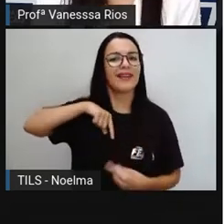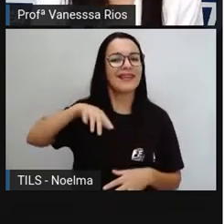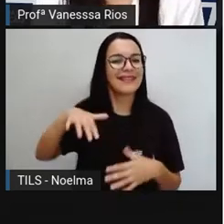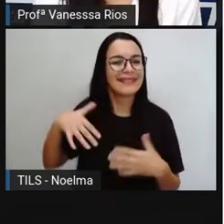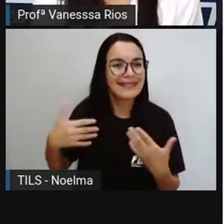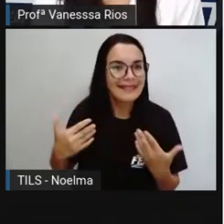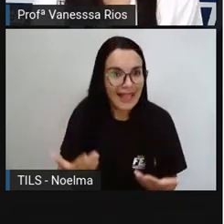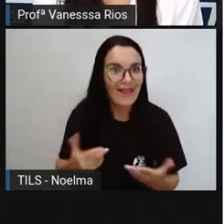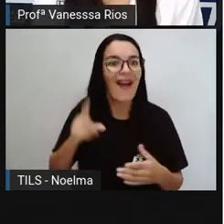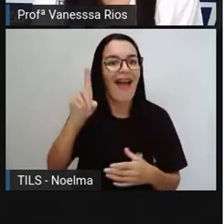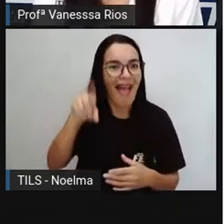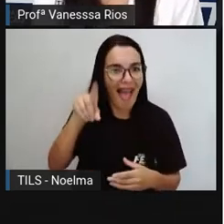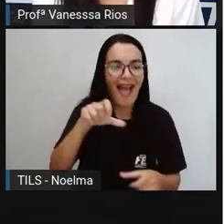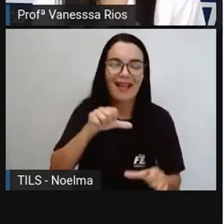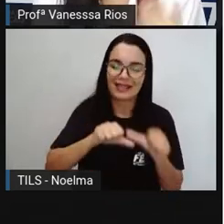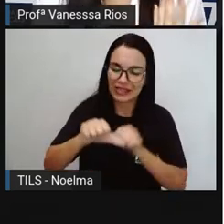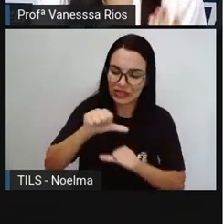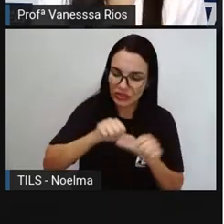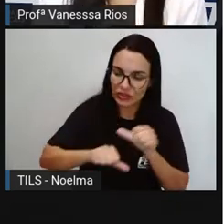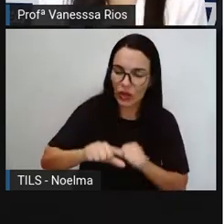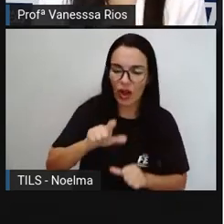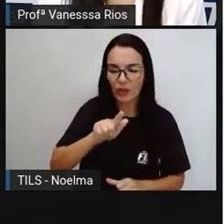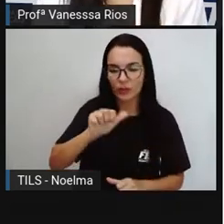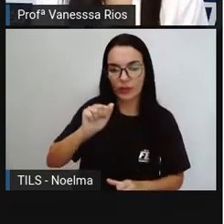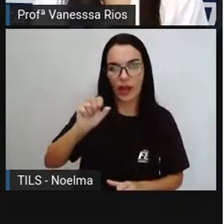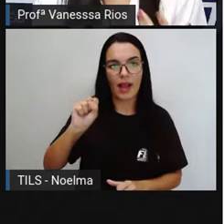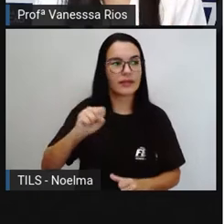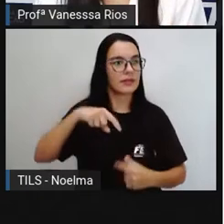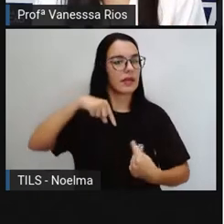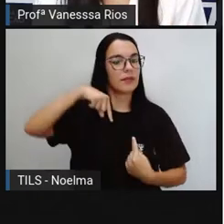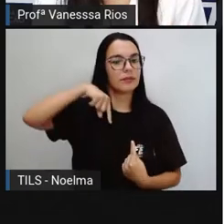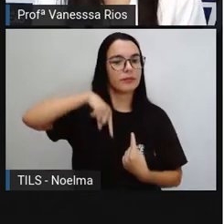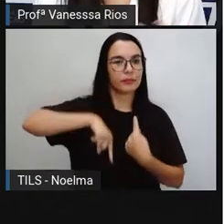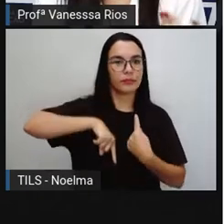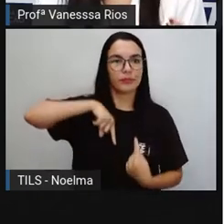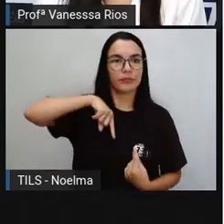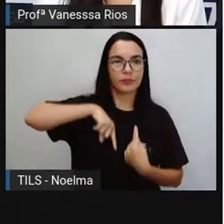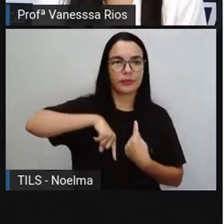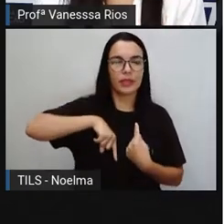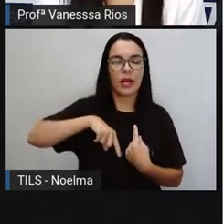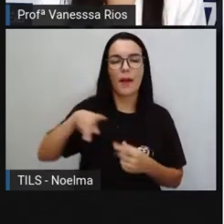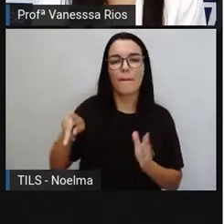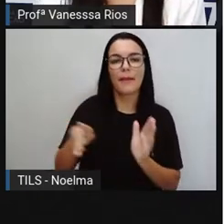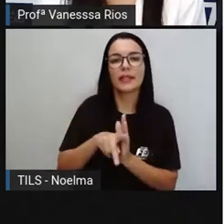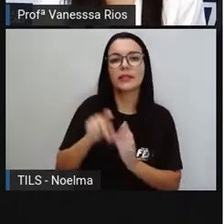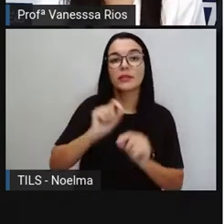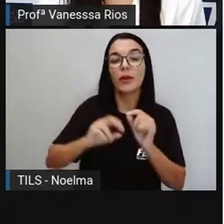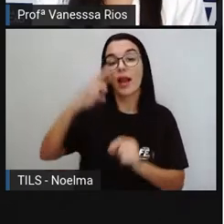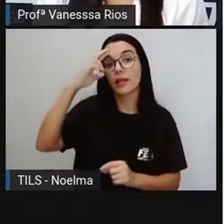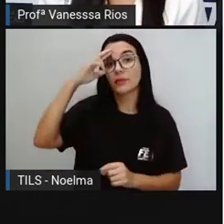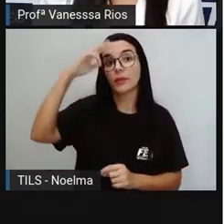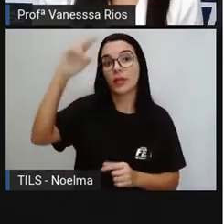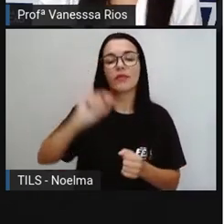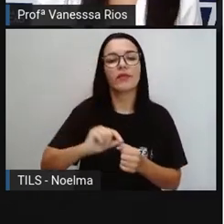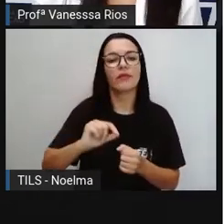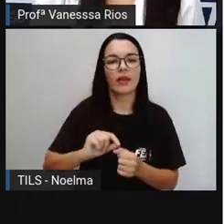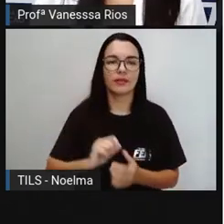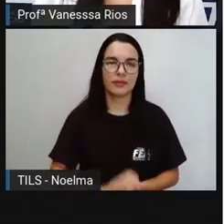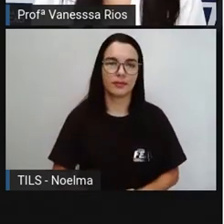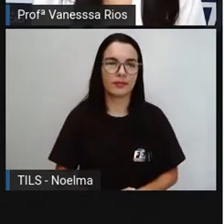troca gasosa que a Pró está falando. E que a gente vai observar quais são os órgãos responsáveis por esse processo.